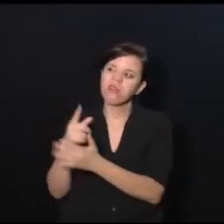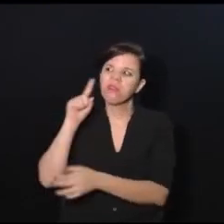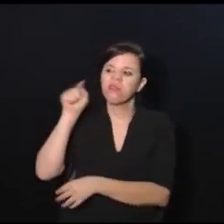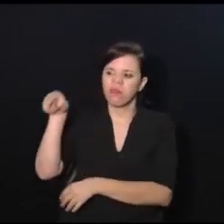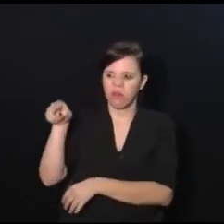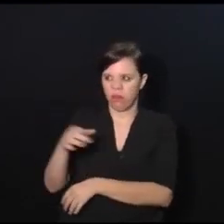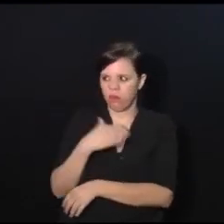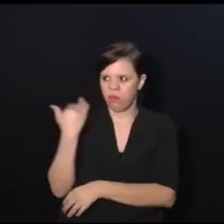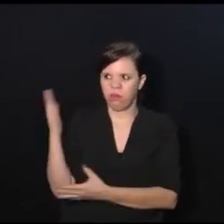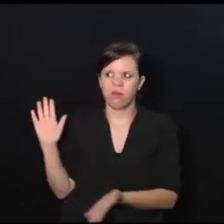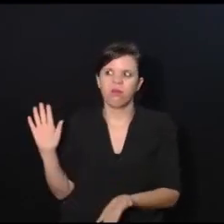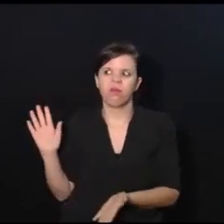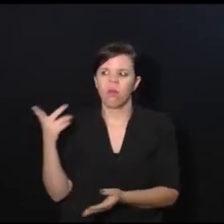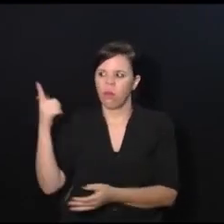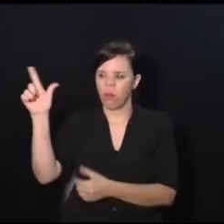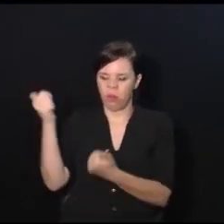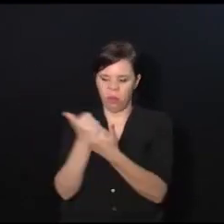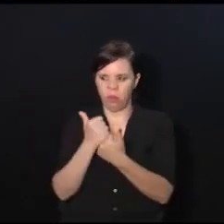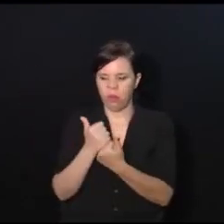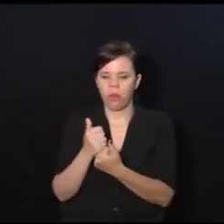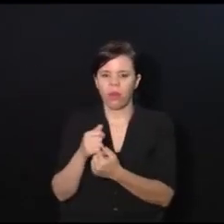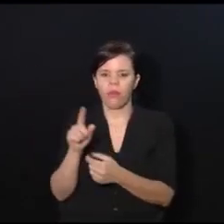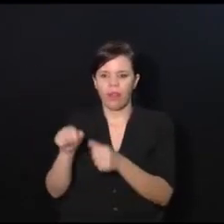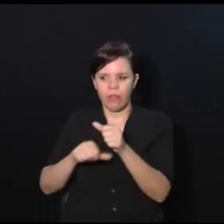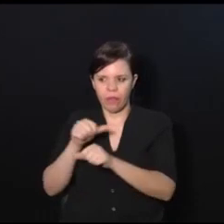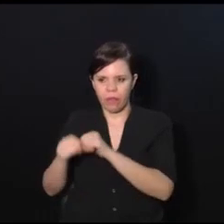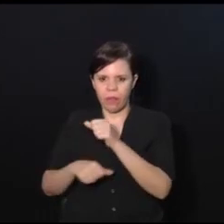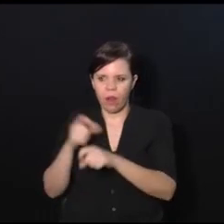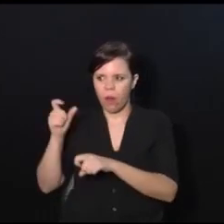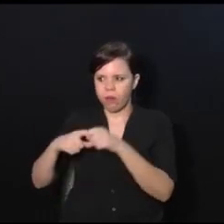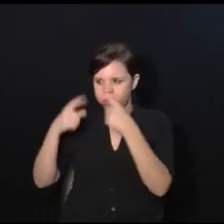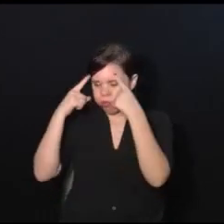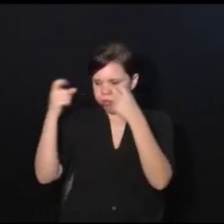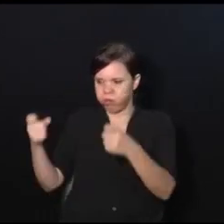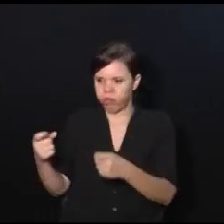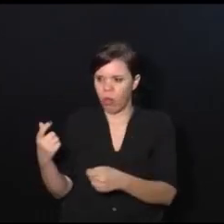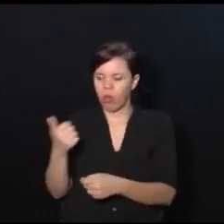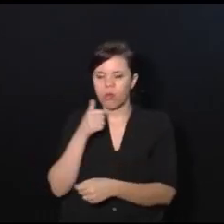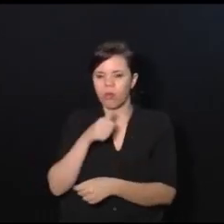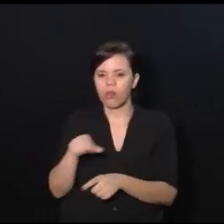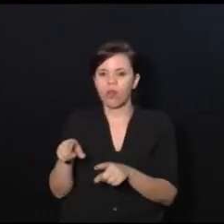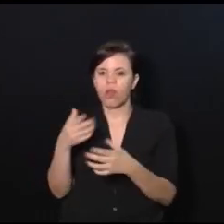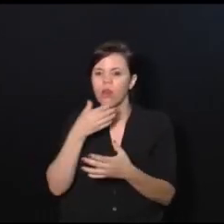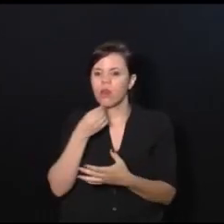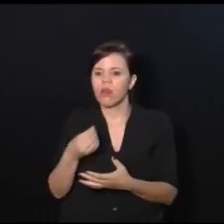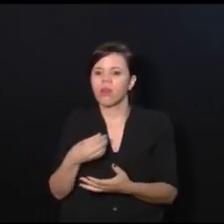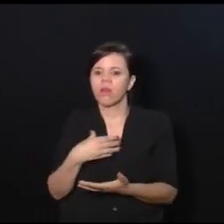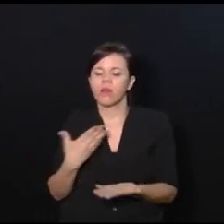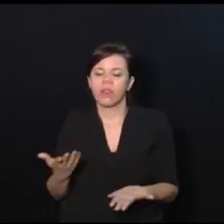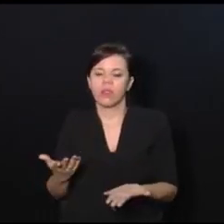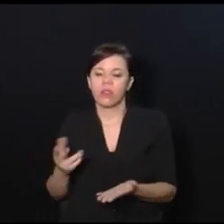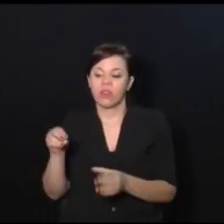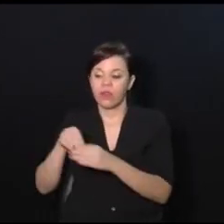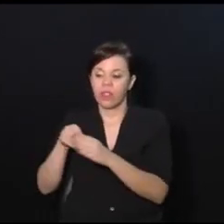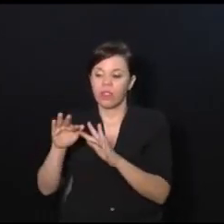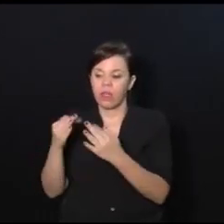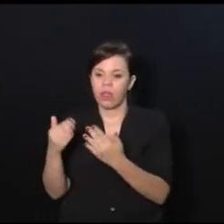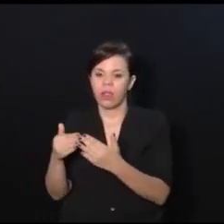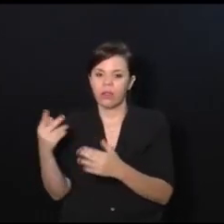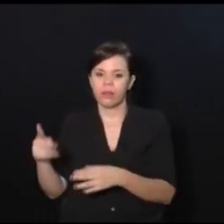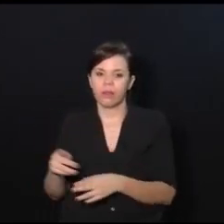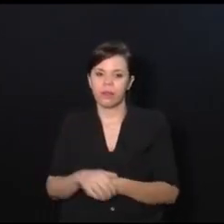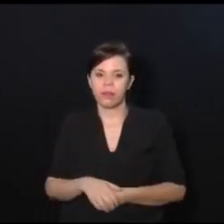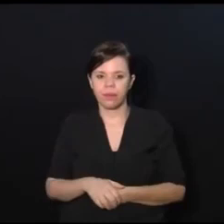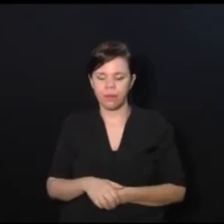depois alguém vai cuidar, que ele vai virar objeto sexual do primeiro homem ou até da primeira mulher, não sei, que tiver naquela casa. Então,